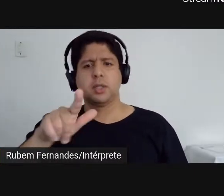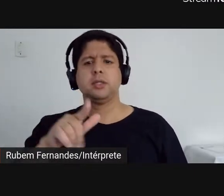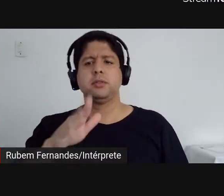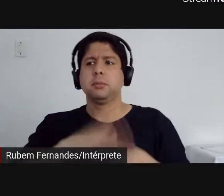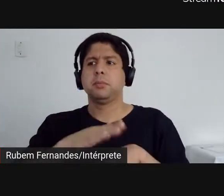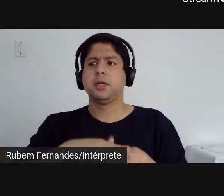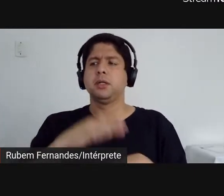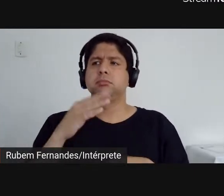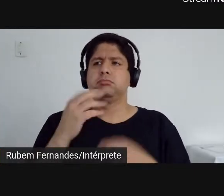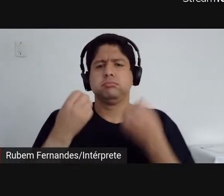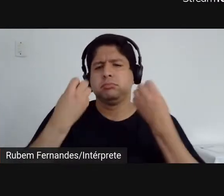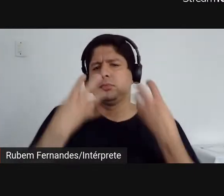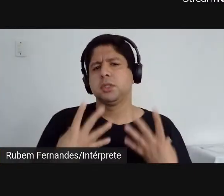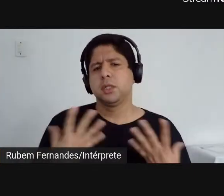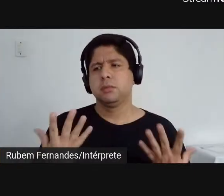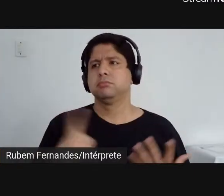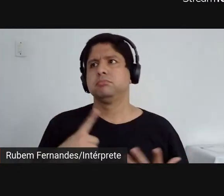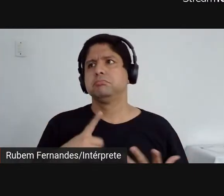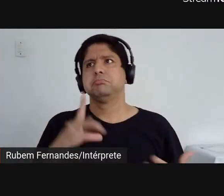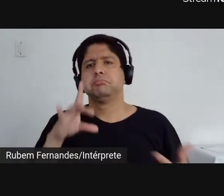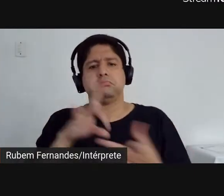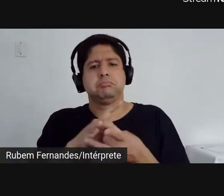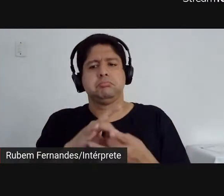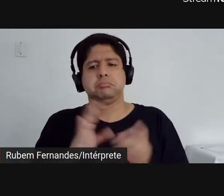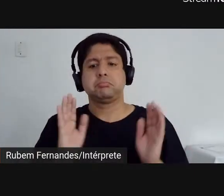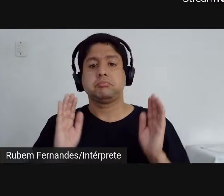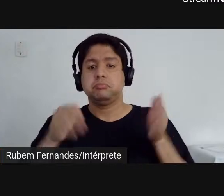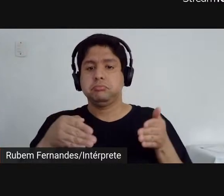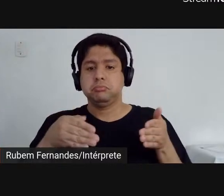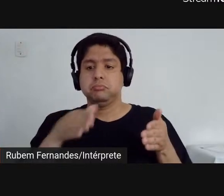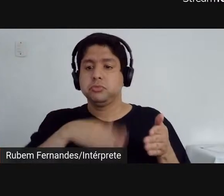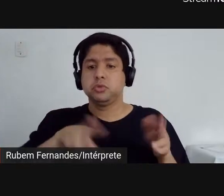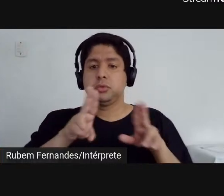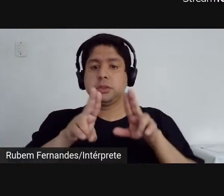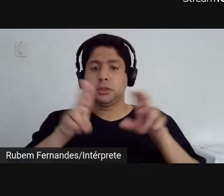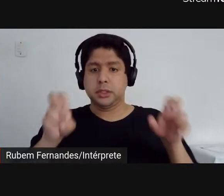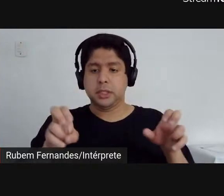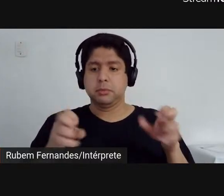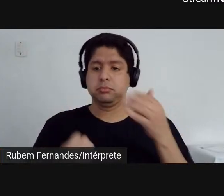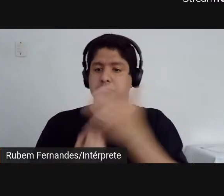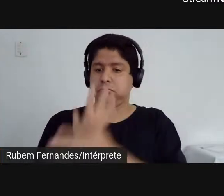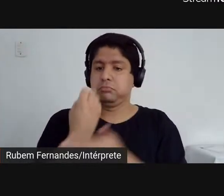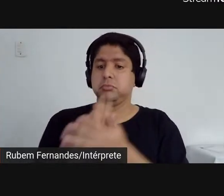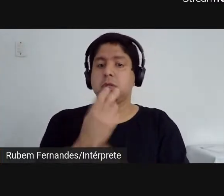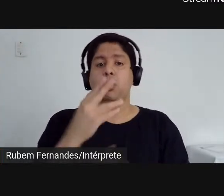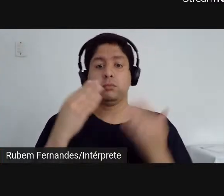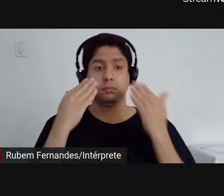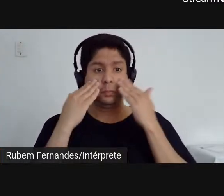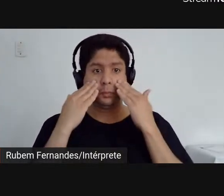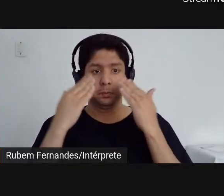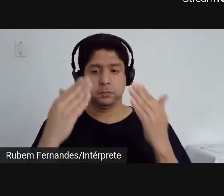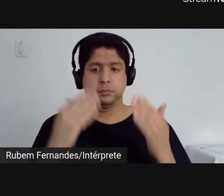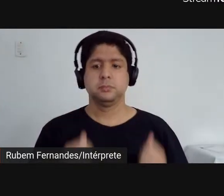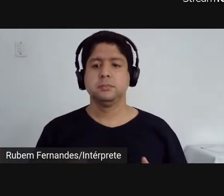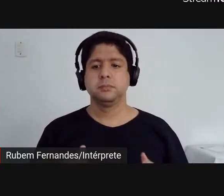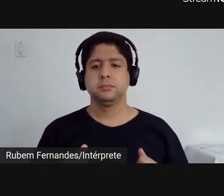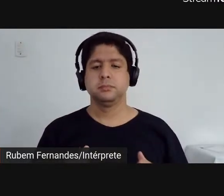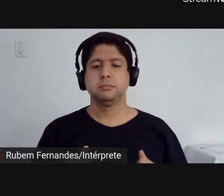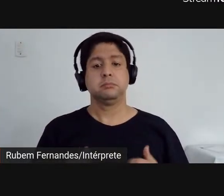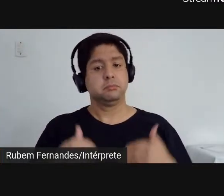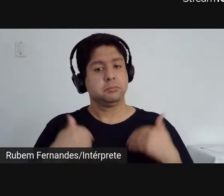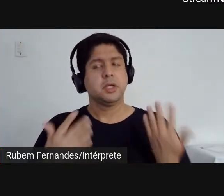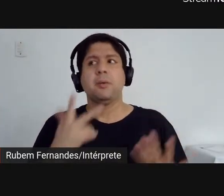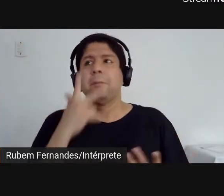algo voltado à temática da obra ou da exposição, por exemplo. E parece que está muito